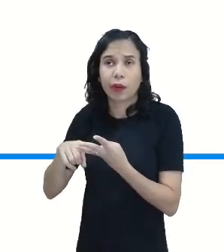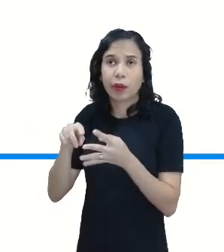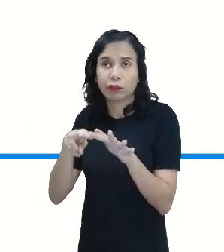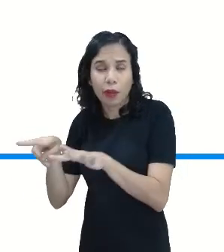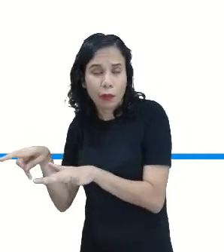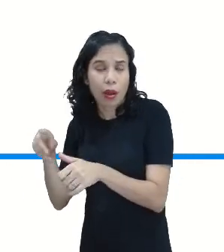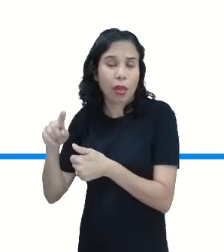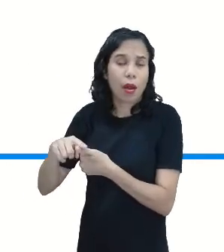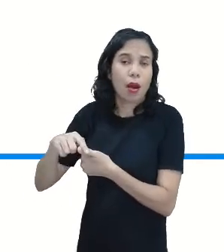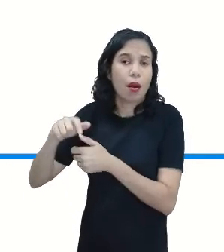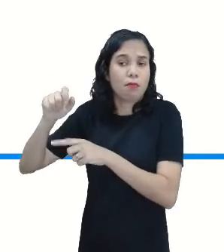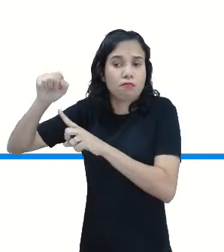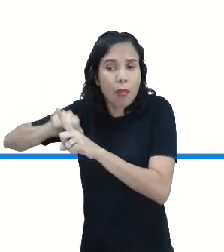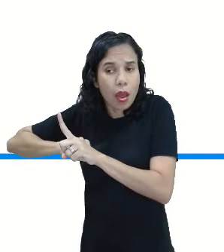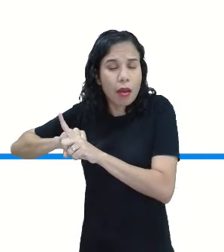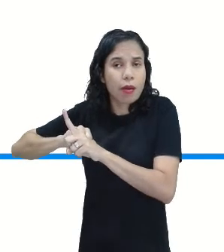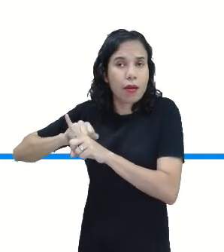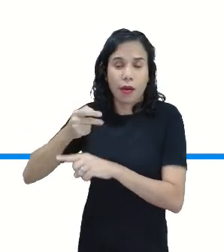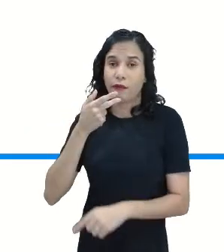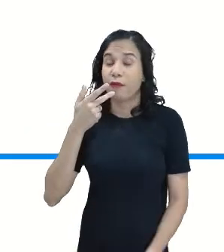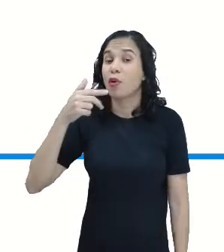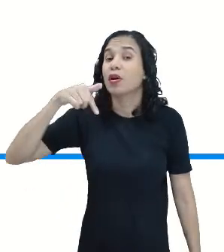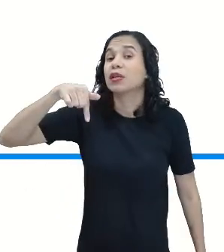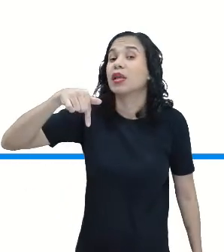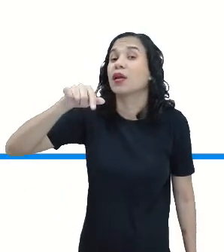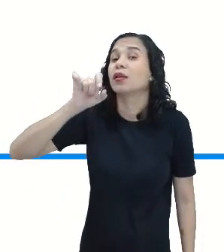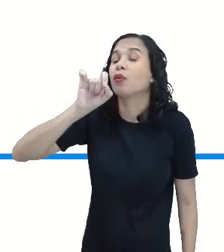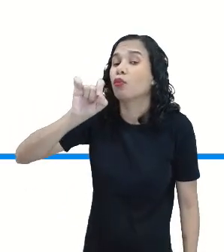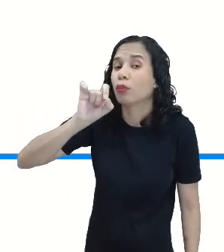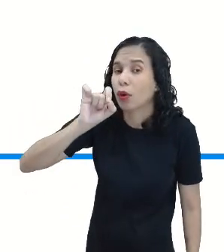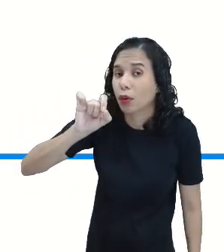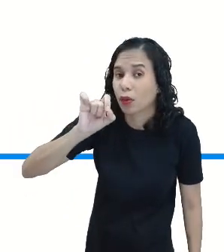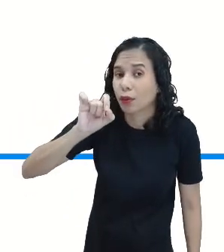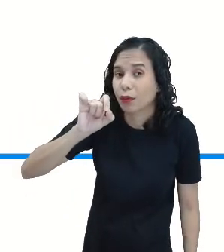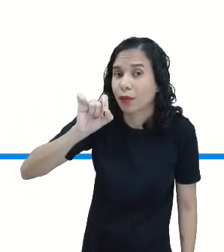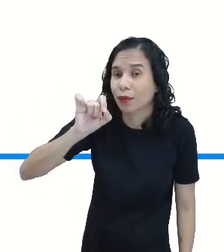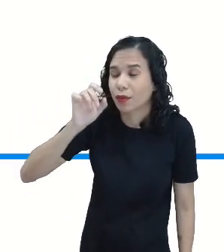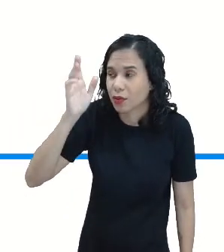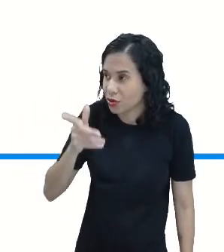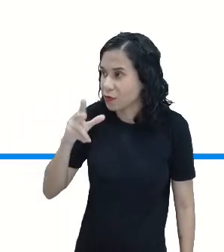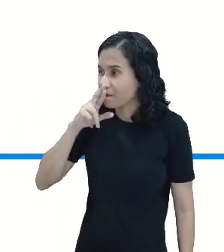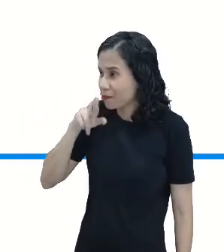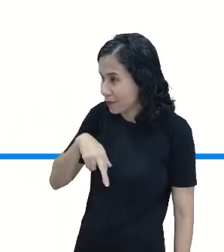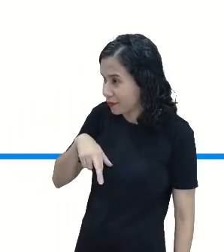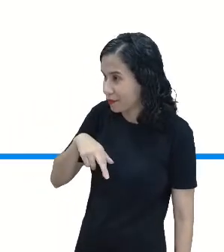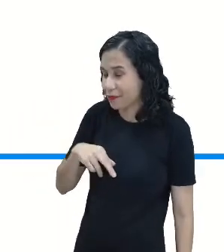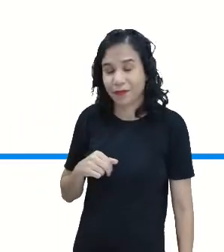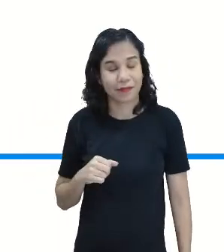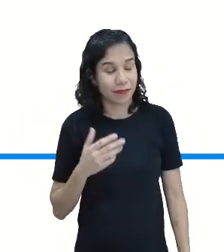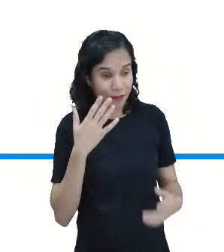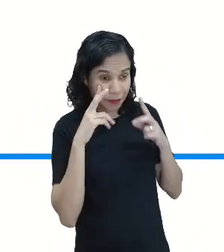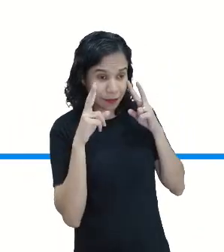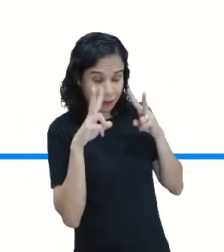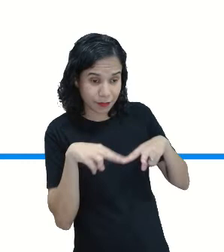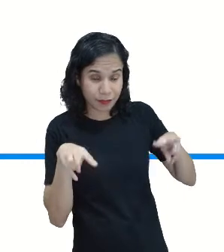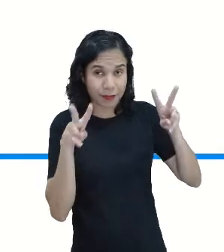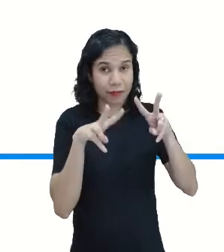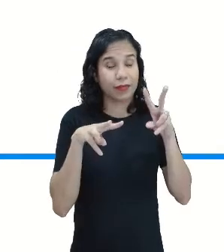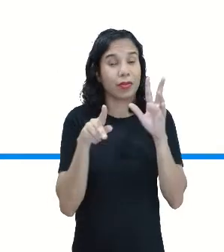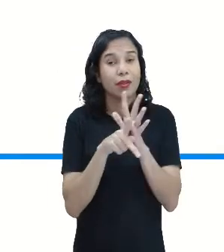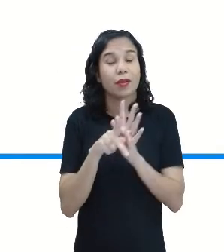o mês. A gente falou sete, quê? Já temos resposta? Vamos ver aqui.